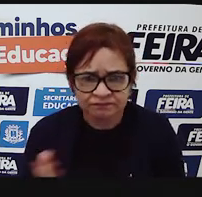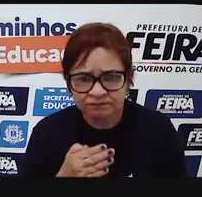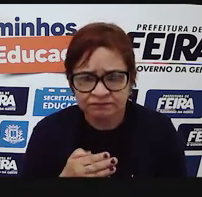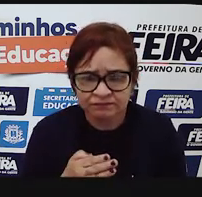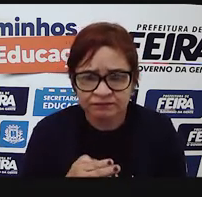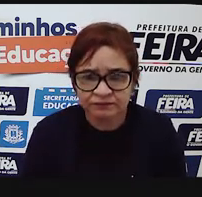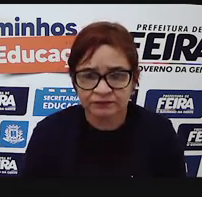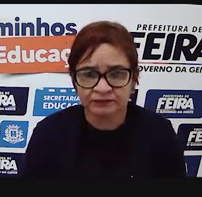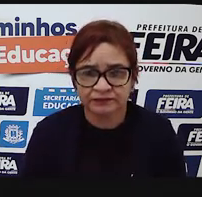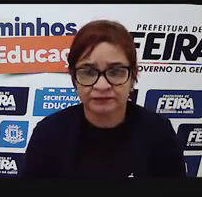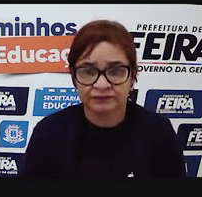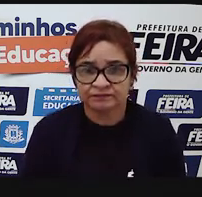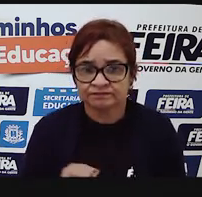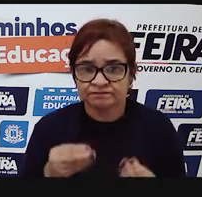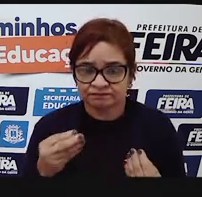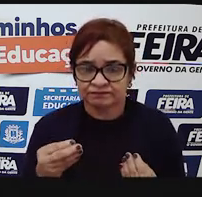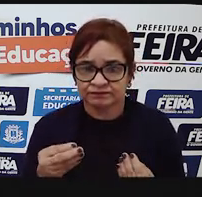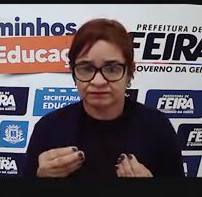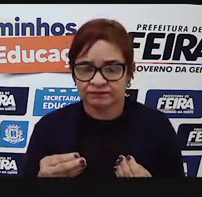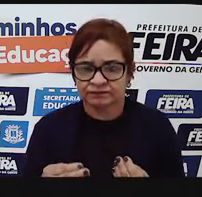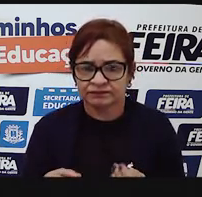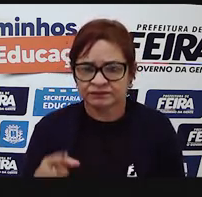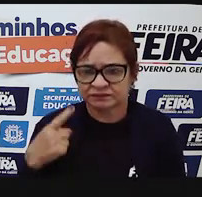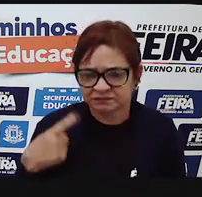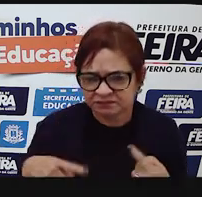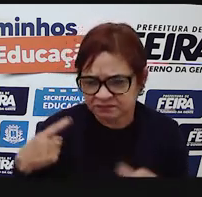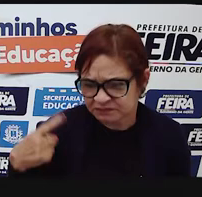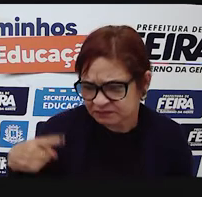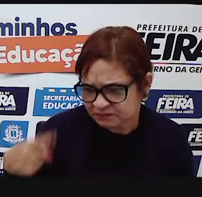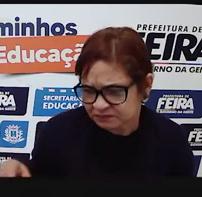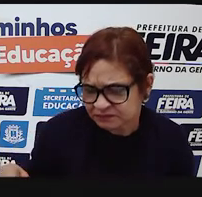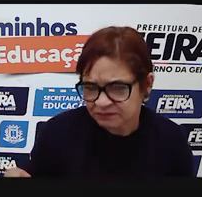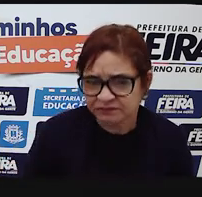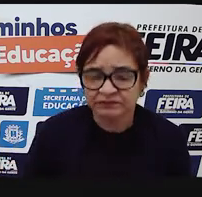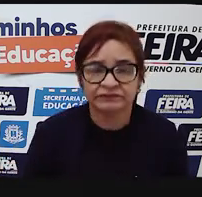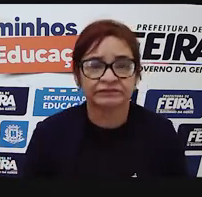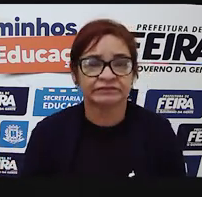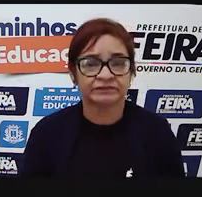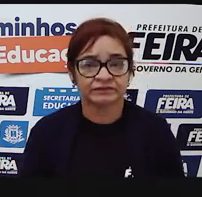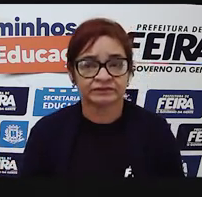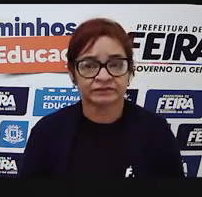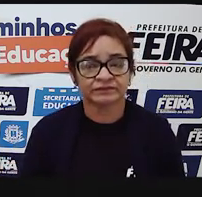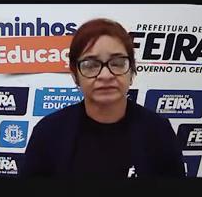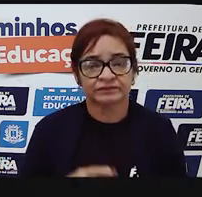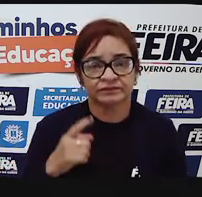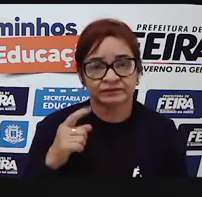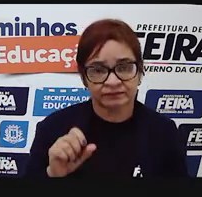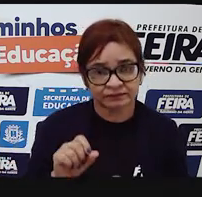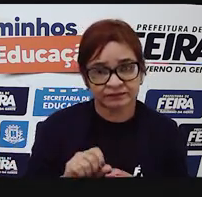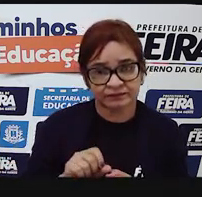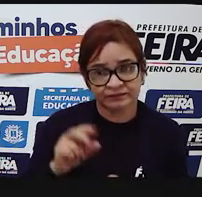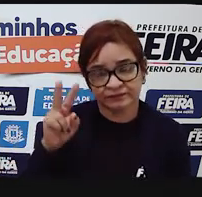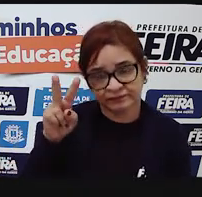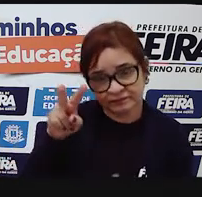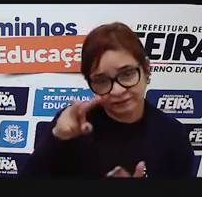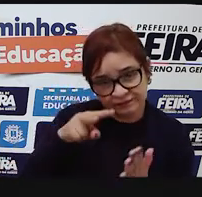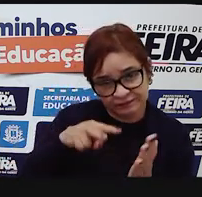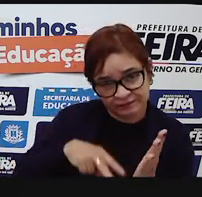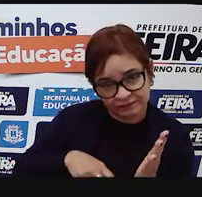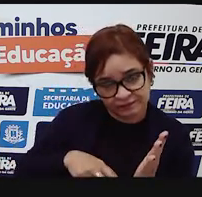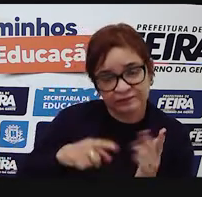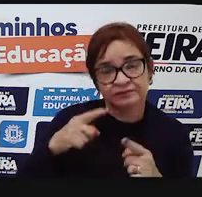Ela está te dando uma regulagem, como a gente costuma falar? Então, você já está fazendo a leitura de uma imagem.